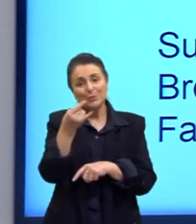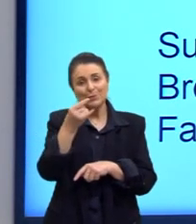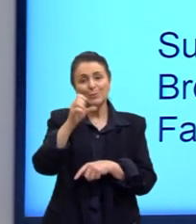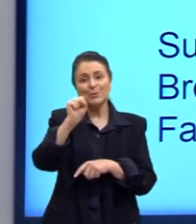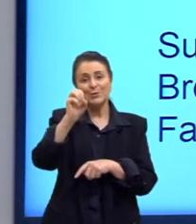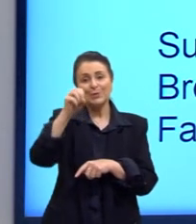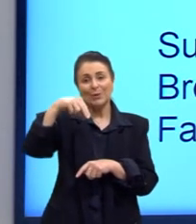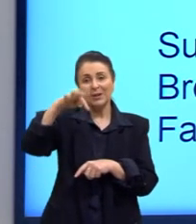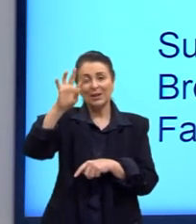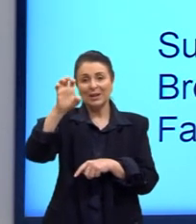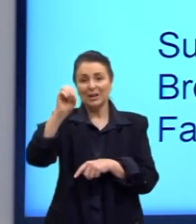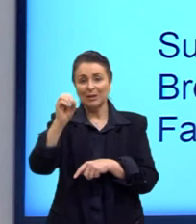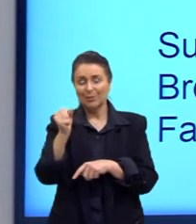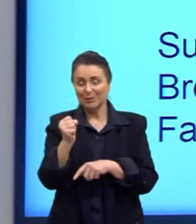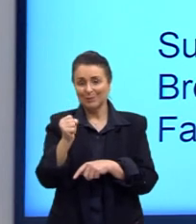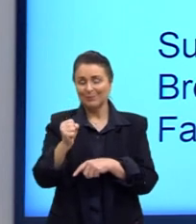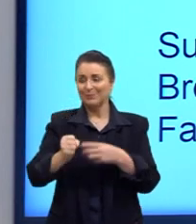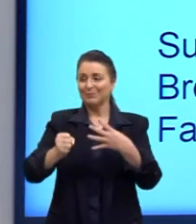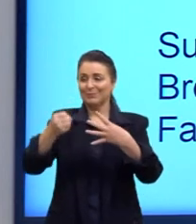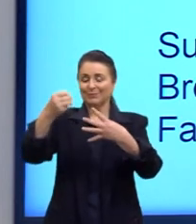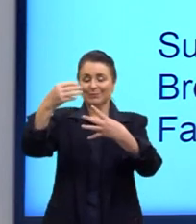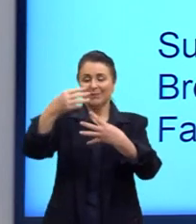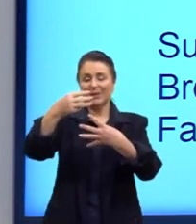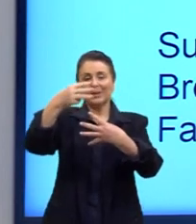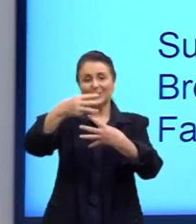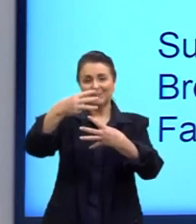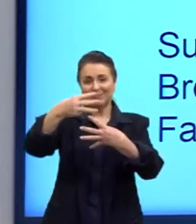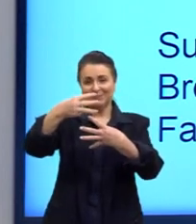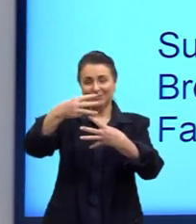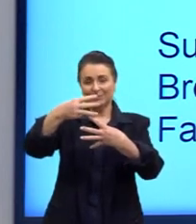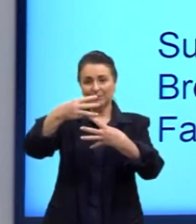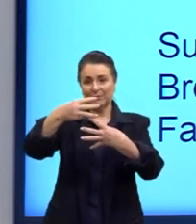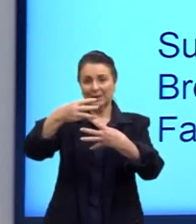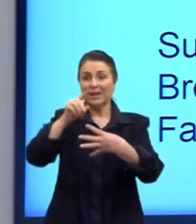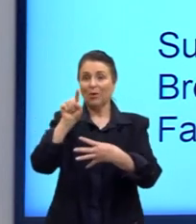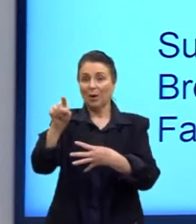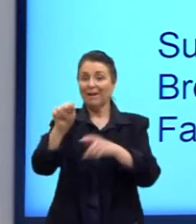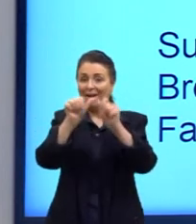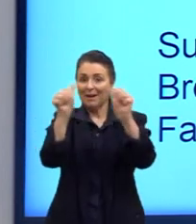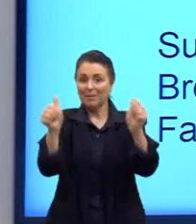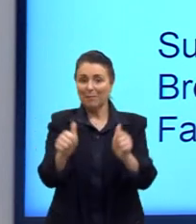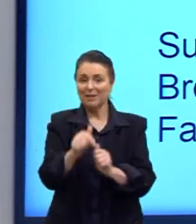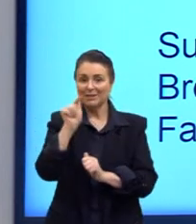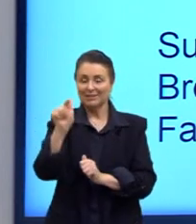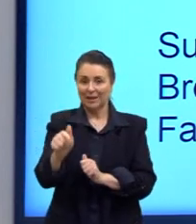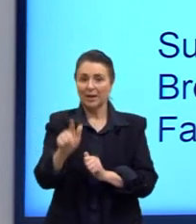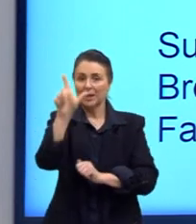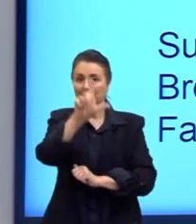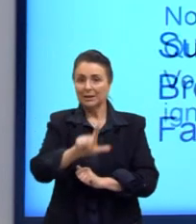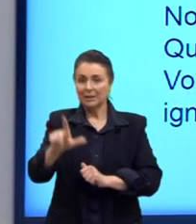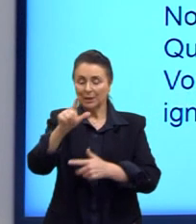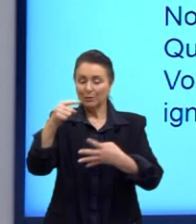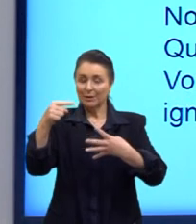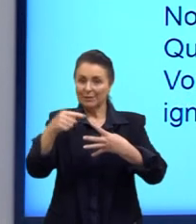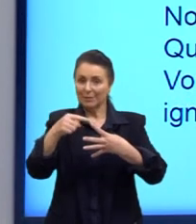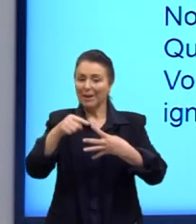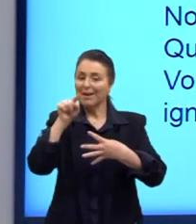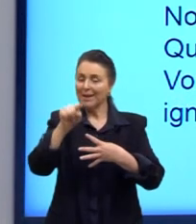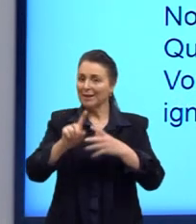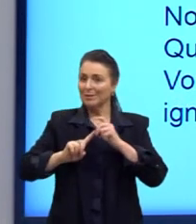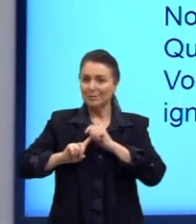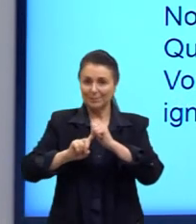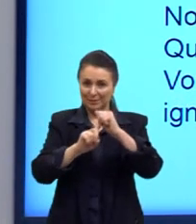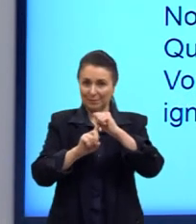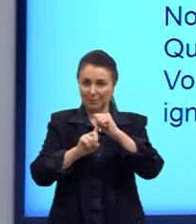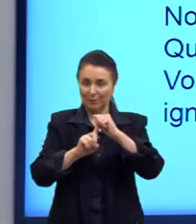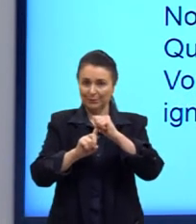do nosso querido Cruz e Souza quando falamos em literatura simbolista, falamos em Cruz e Souza. E aqui,